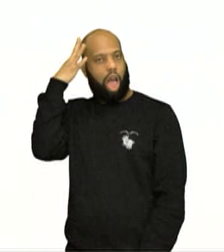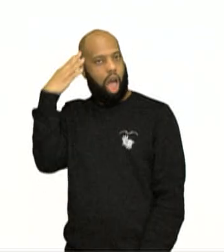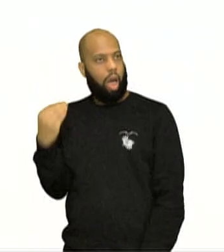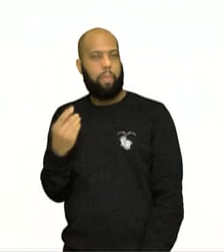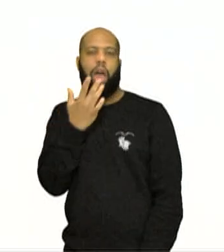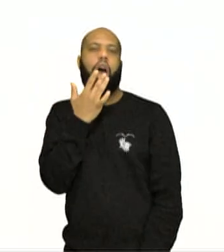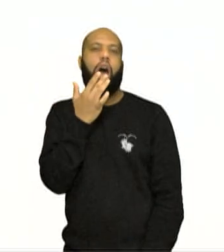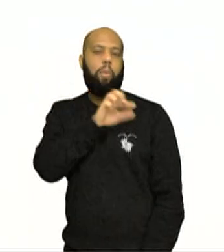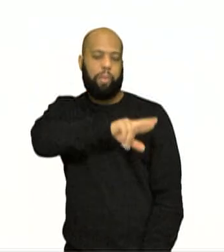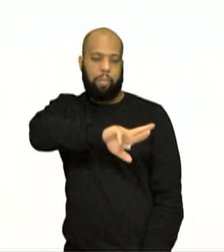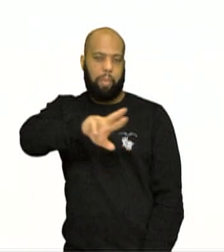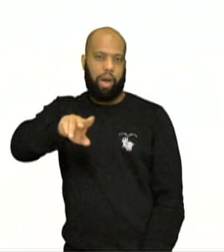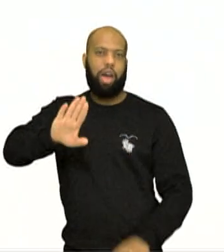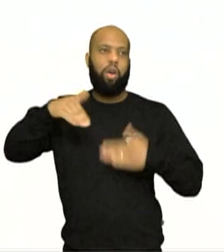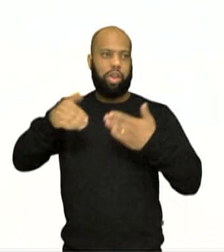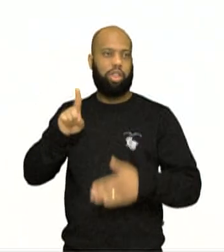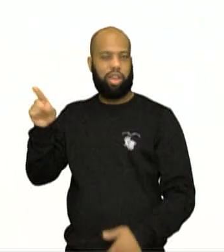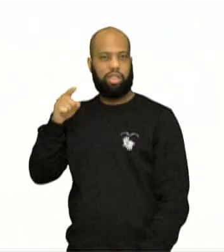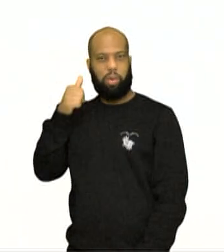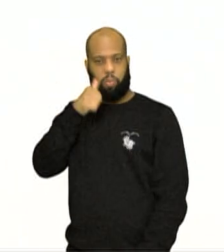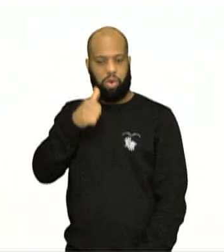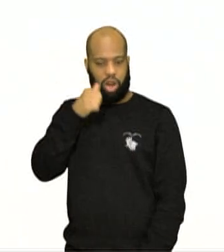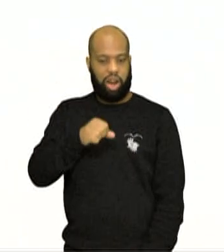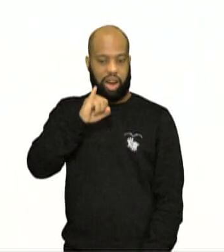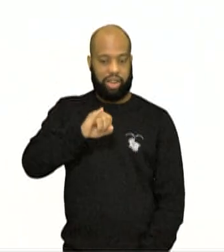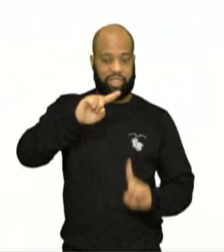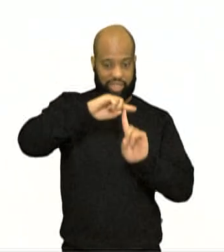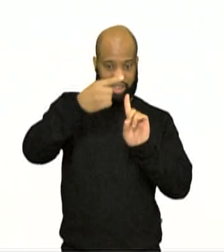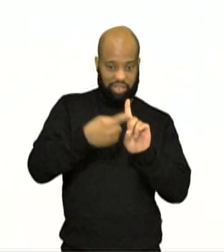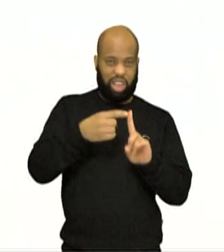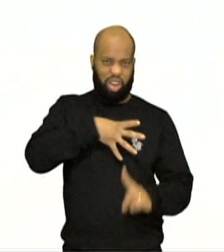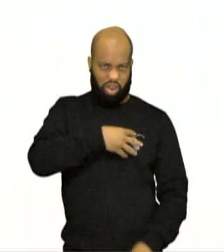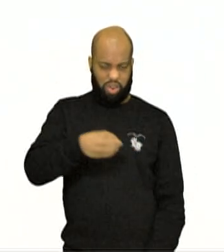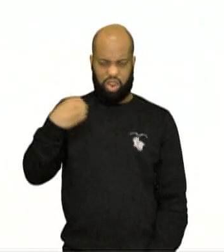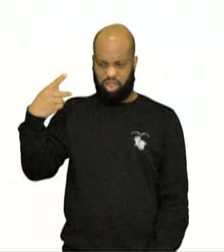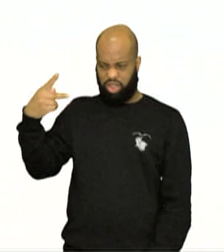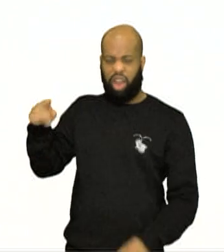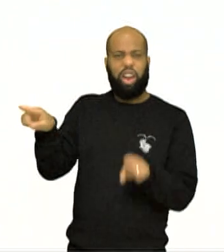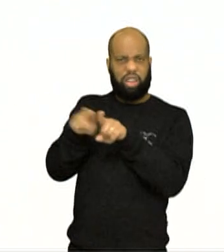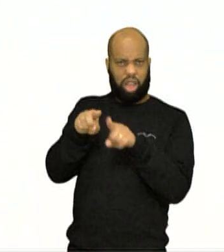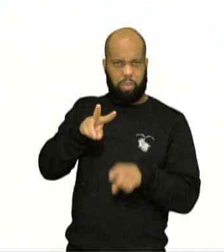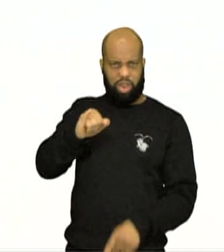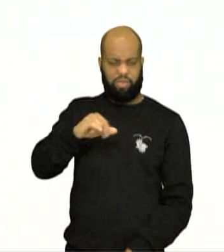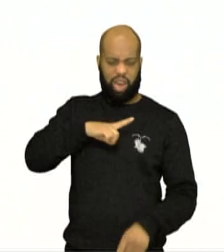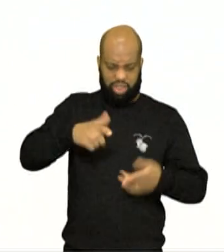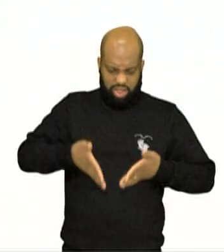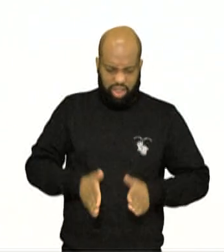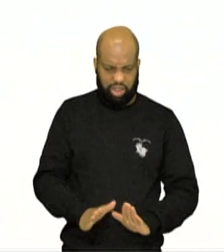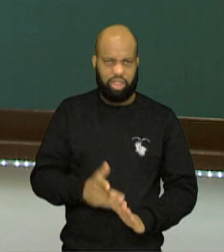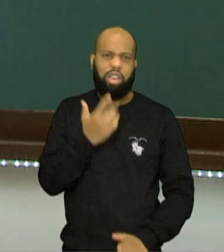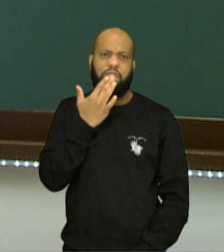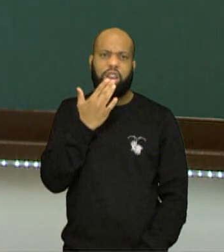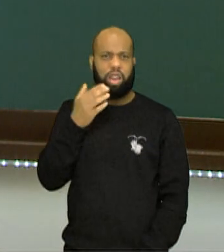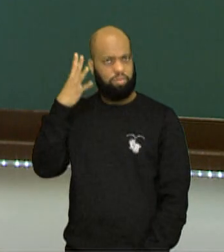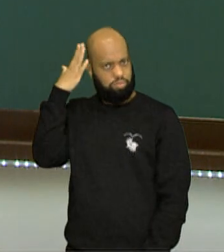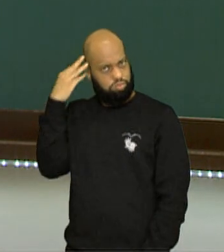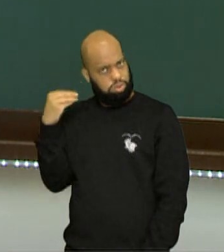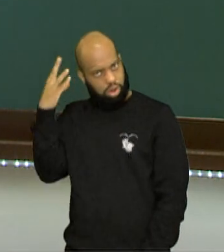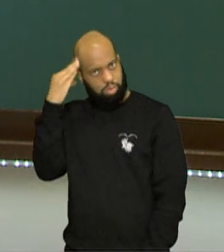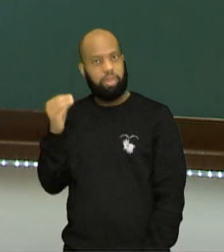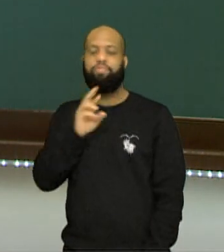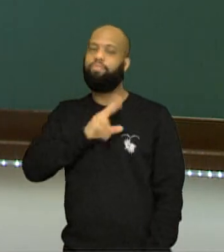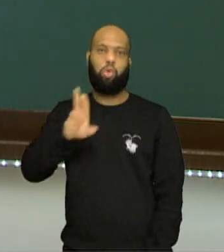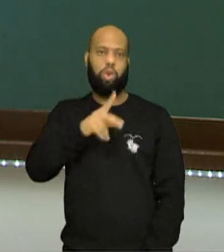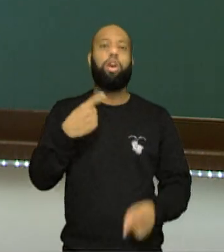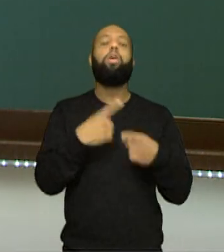né? Todo colorido. Será que essa mulher, se ela tiver um filho, o filho também nascerá com o cabelo colorido? Não, né? E o porquê